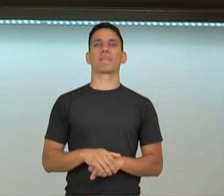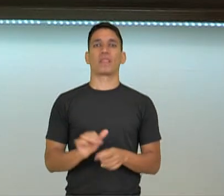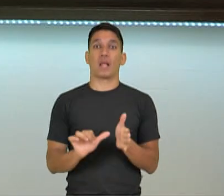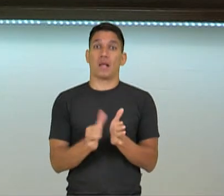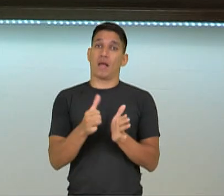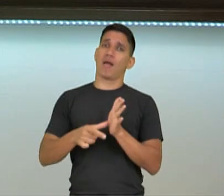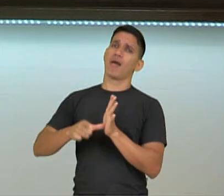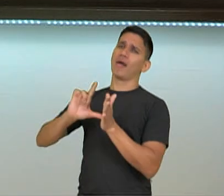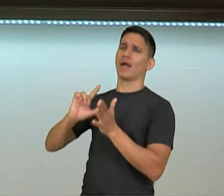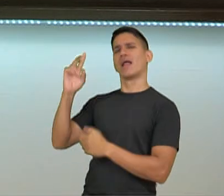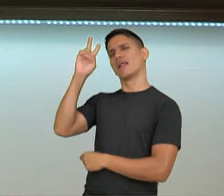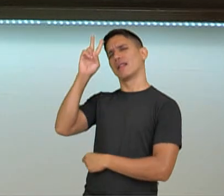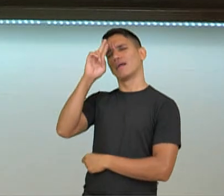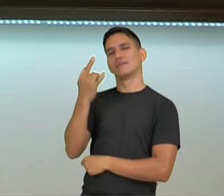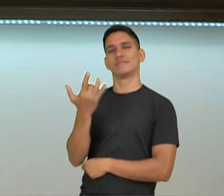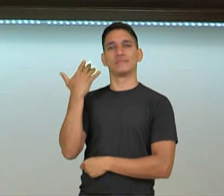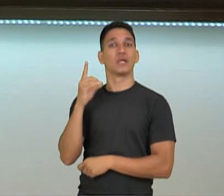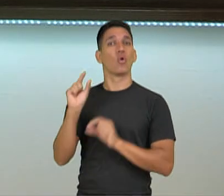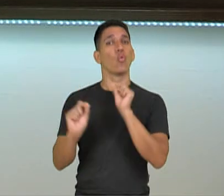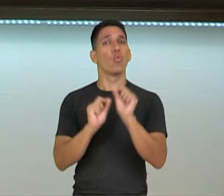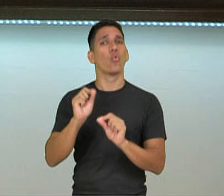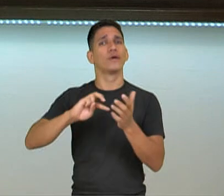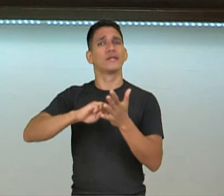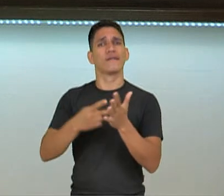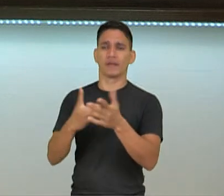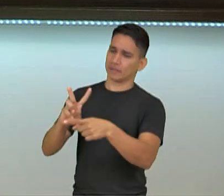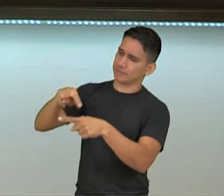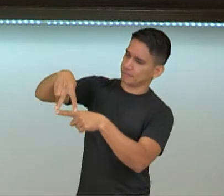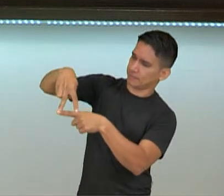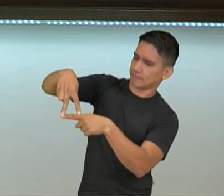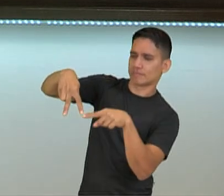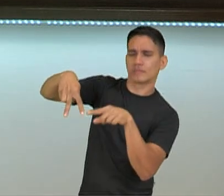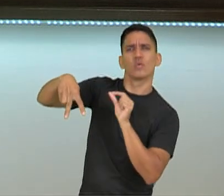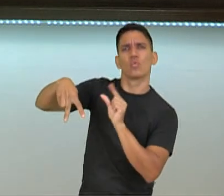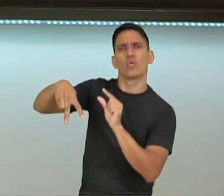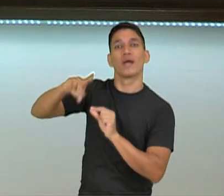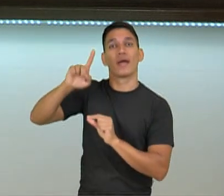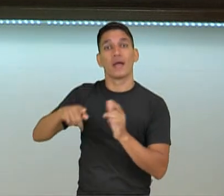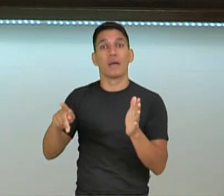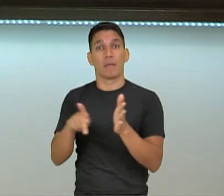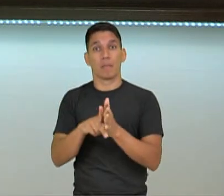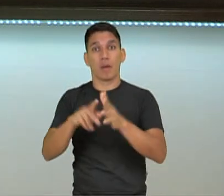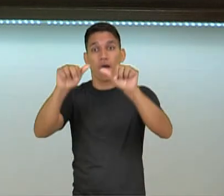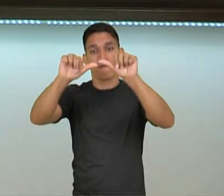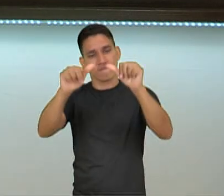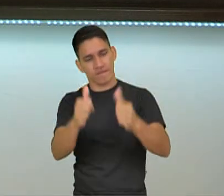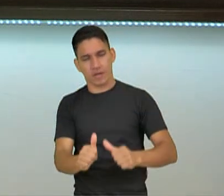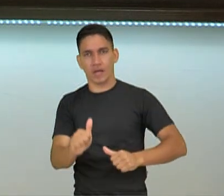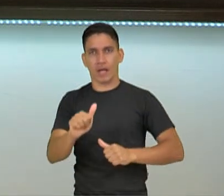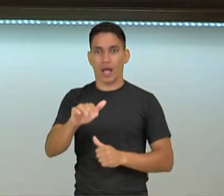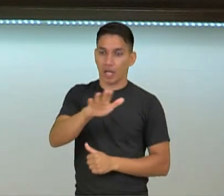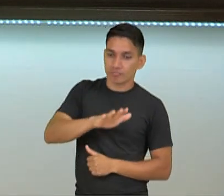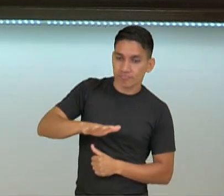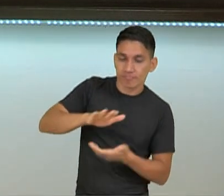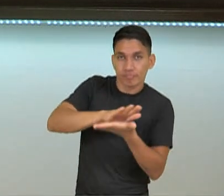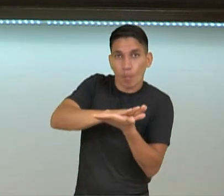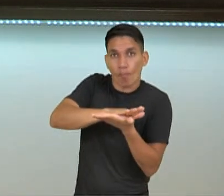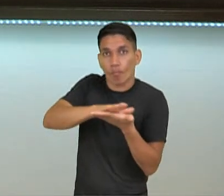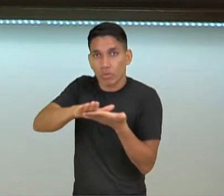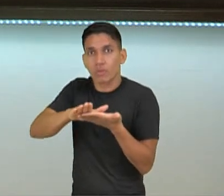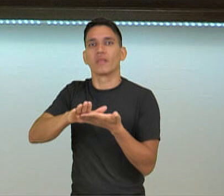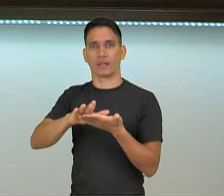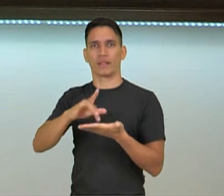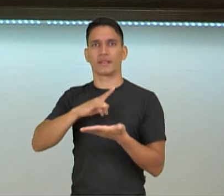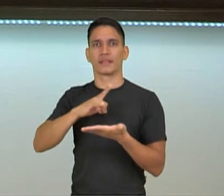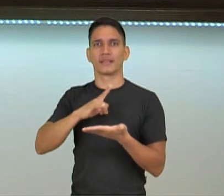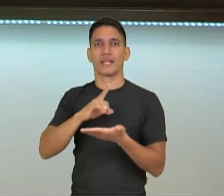vamos relembrar uma coisinha. O que é um triângulo? Triângulo é aquela figura geométrica plana que possui o quê?